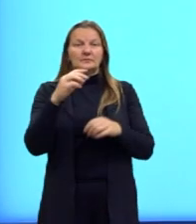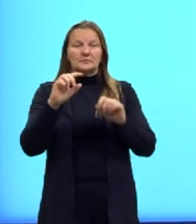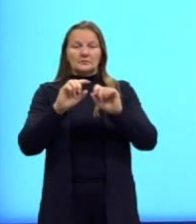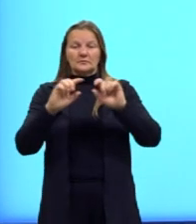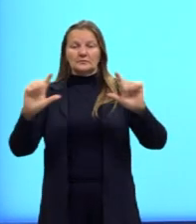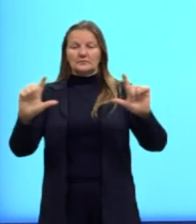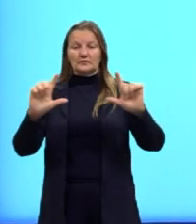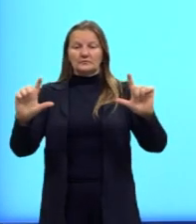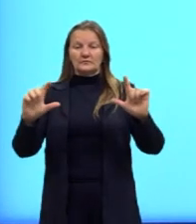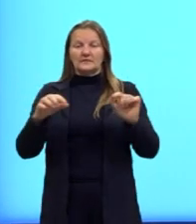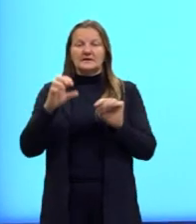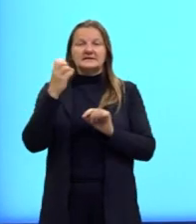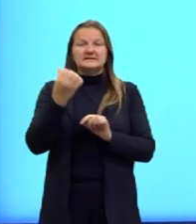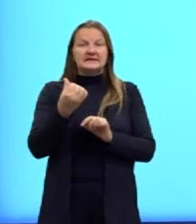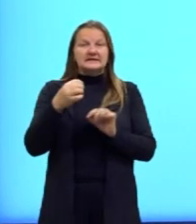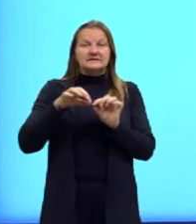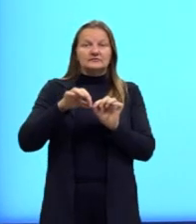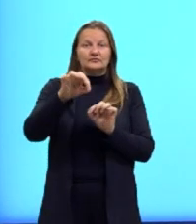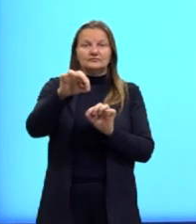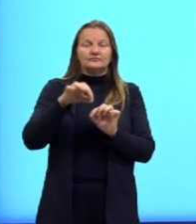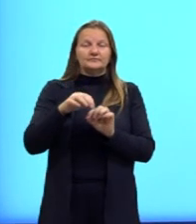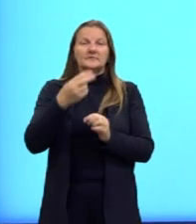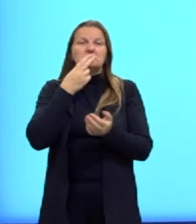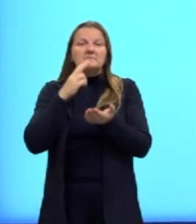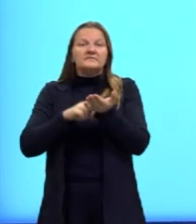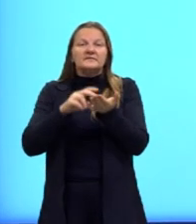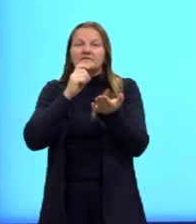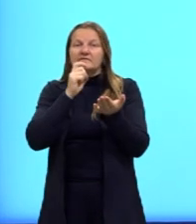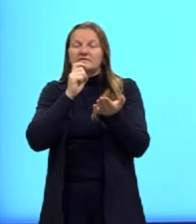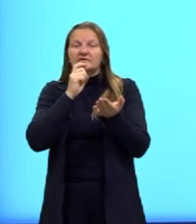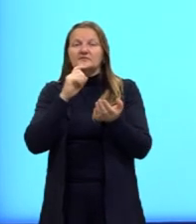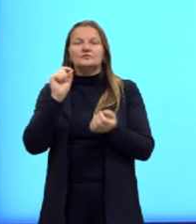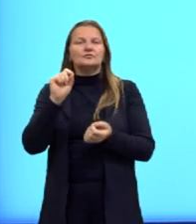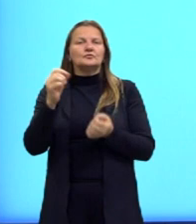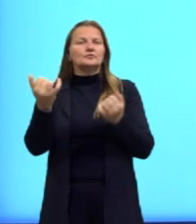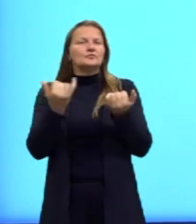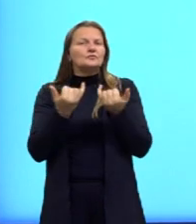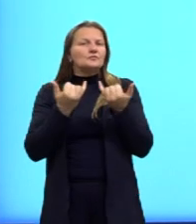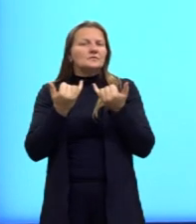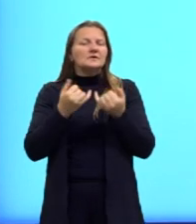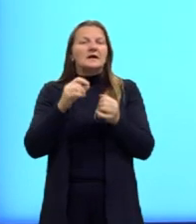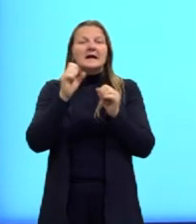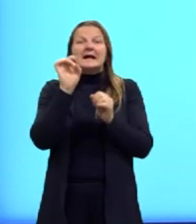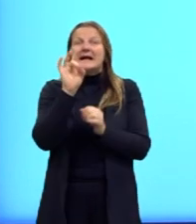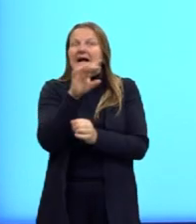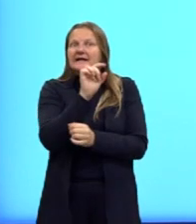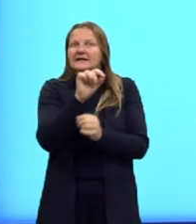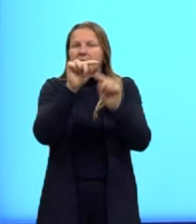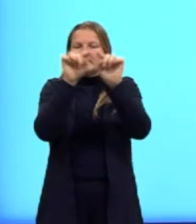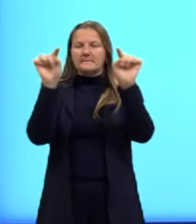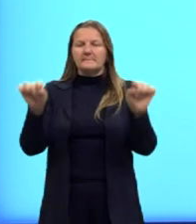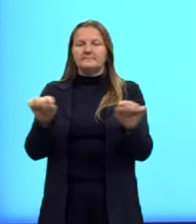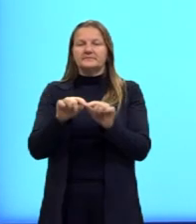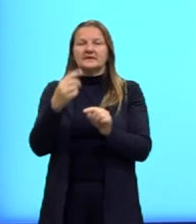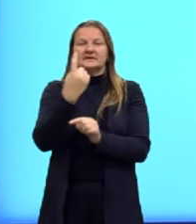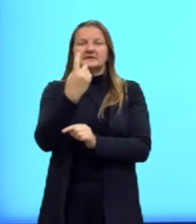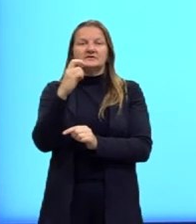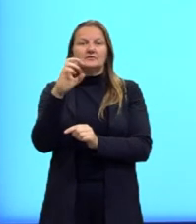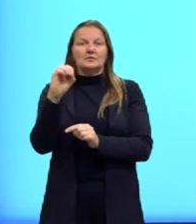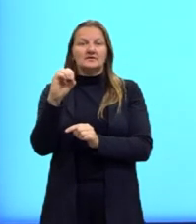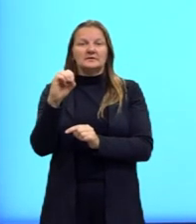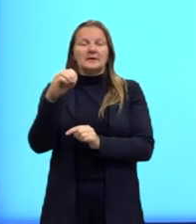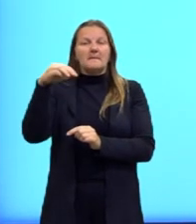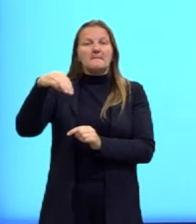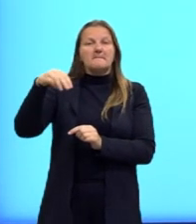comprimento. O selo verde de eficiência, ele é obtido, então, se cada painel gerar, no mínimo, 150